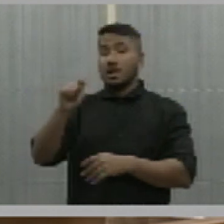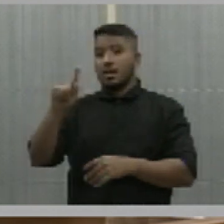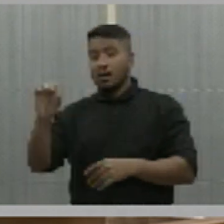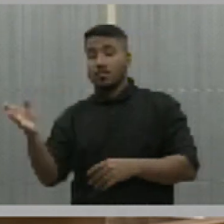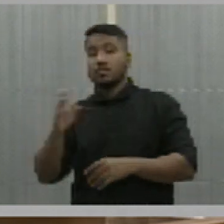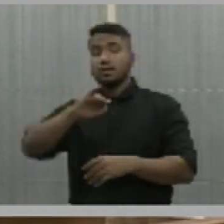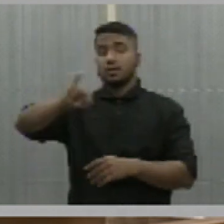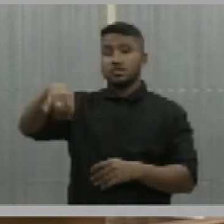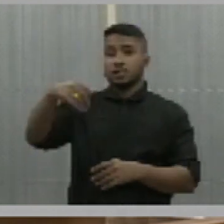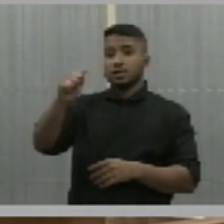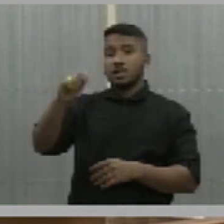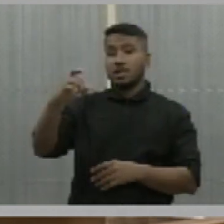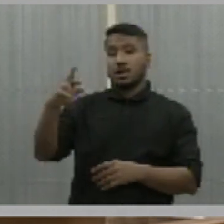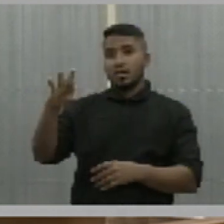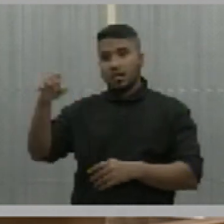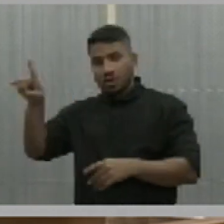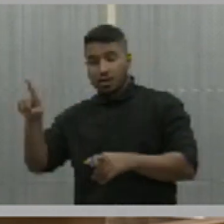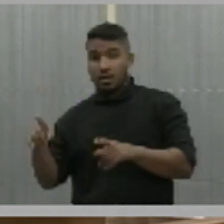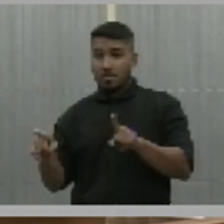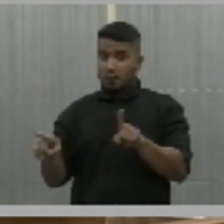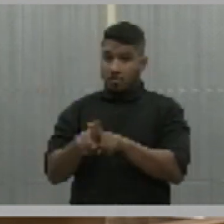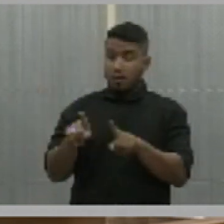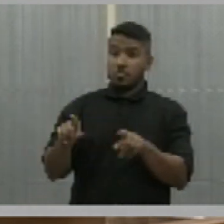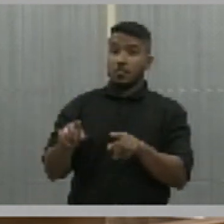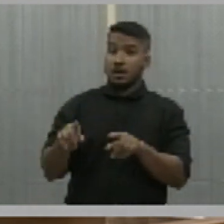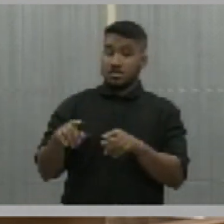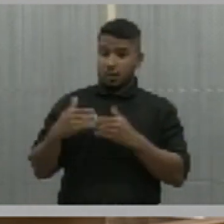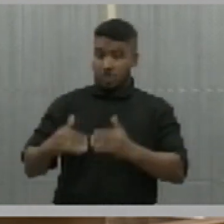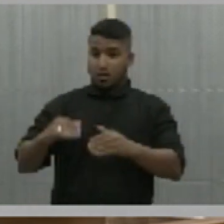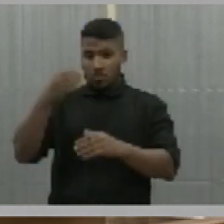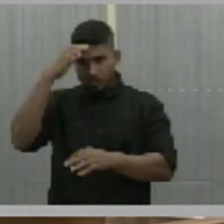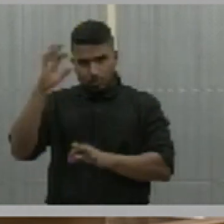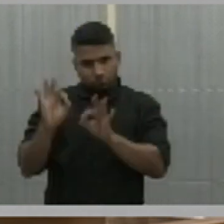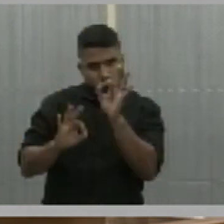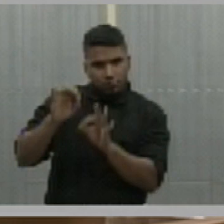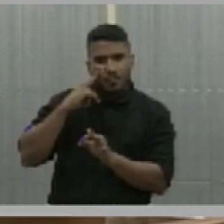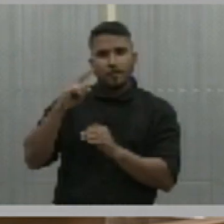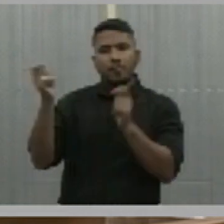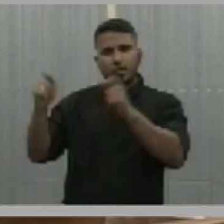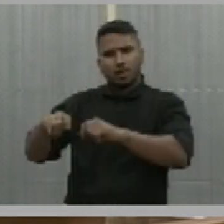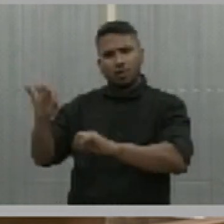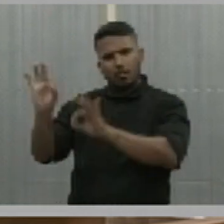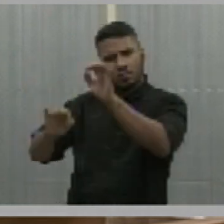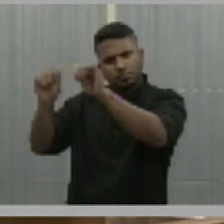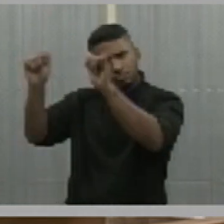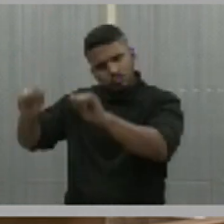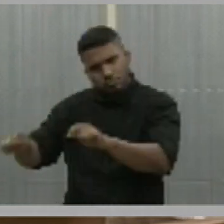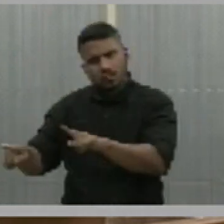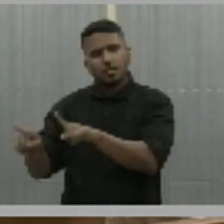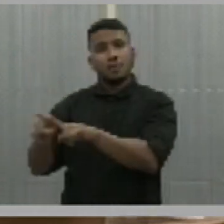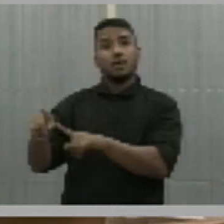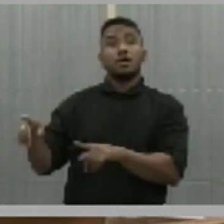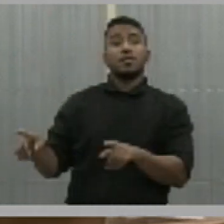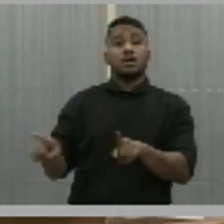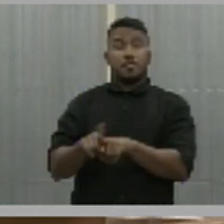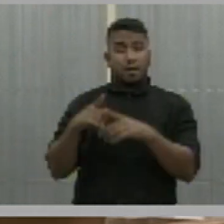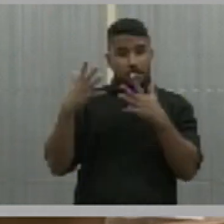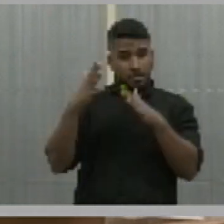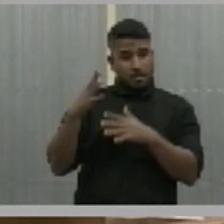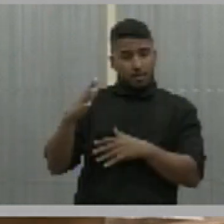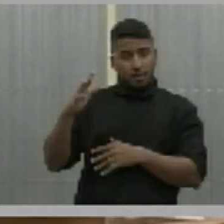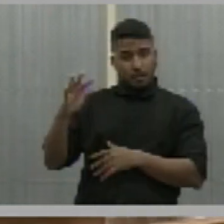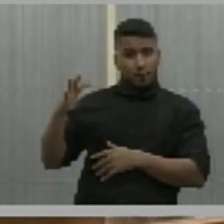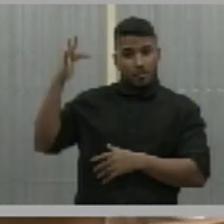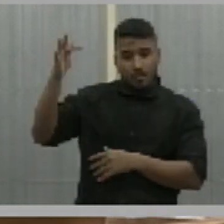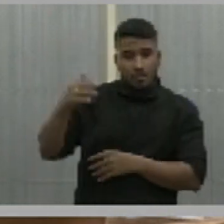trabalhado pela Secretaria de Cultura e acredito que para o próximo, para a próxima comemoração